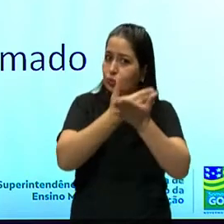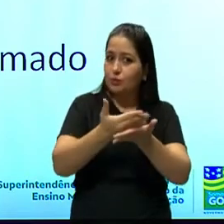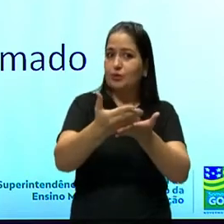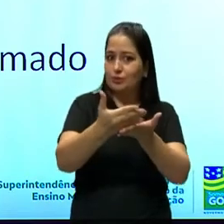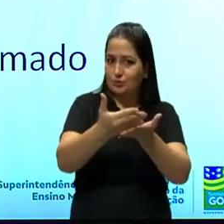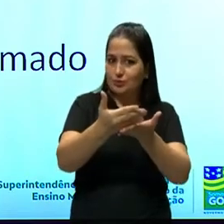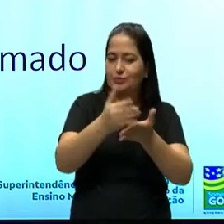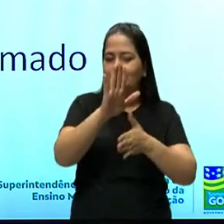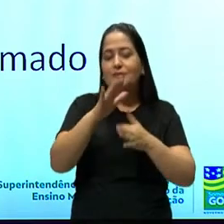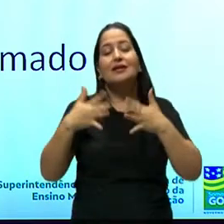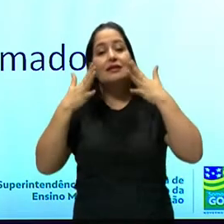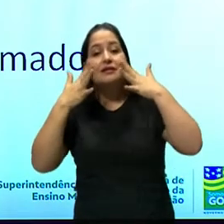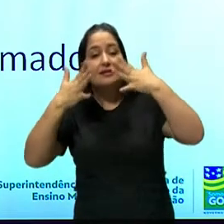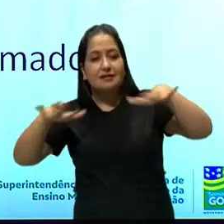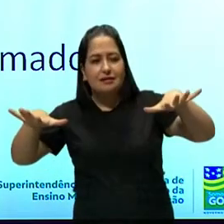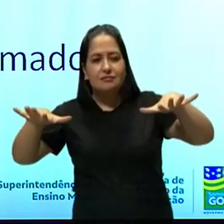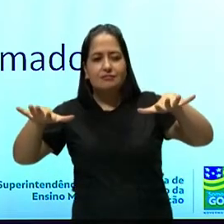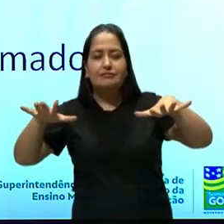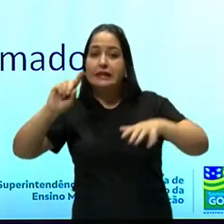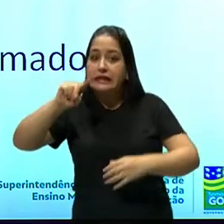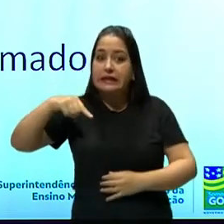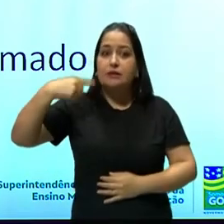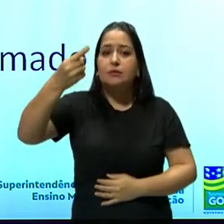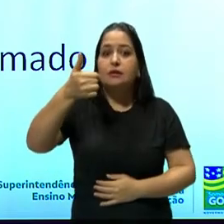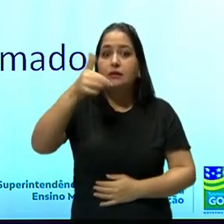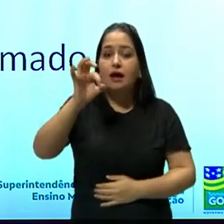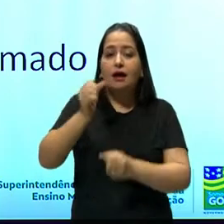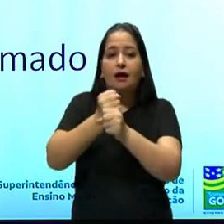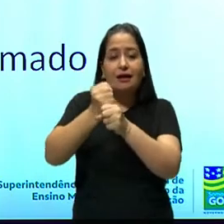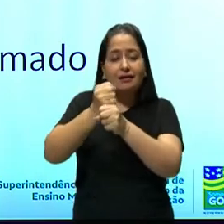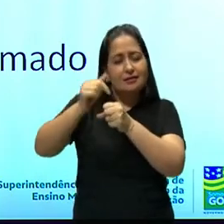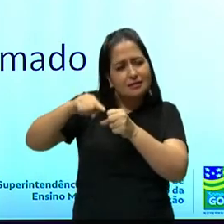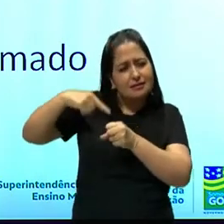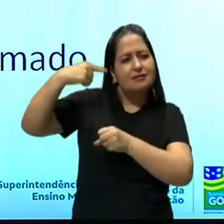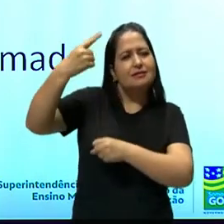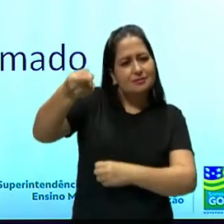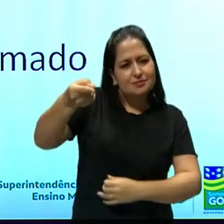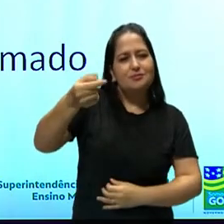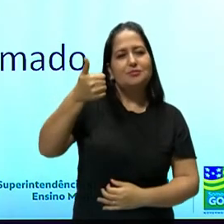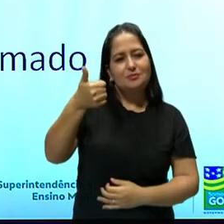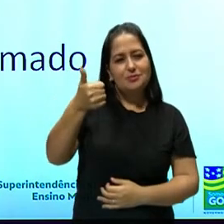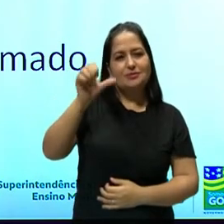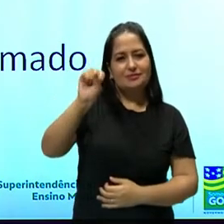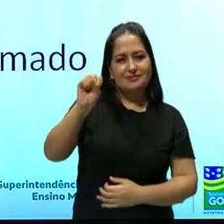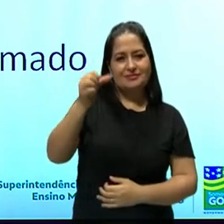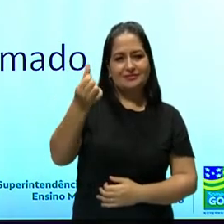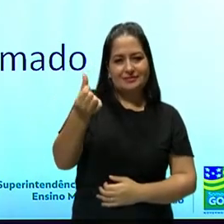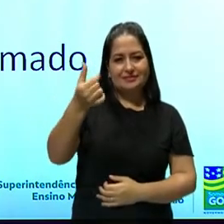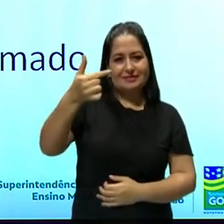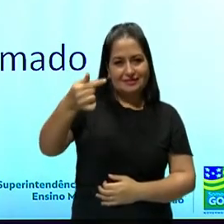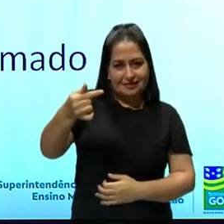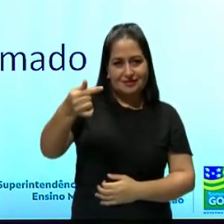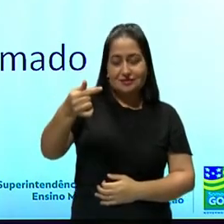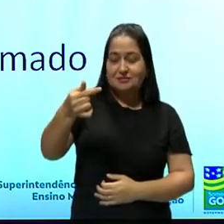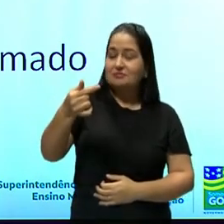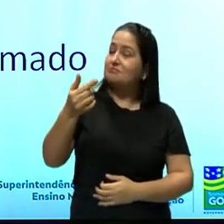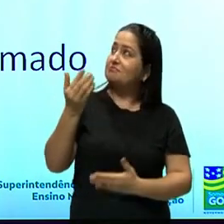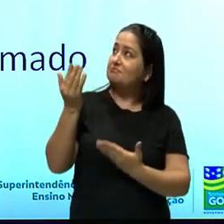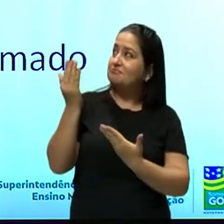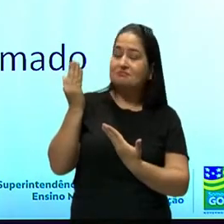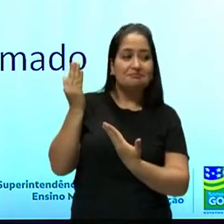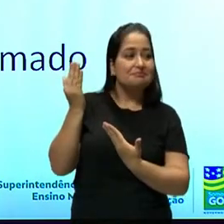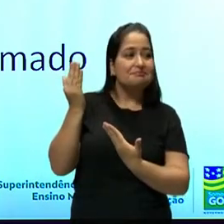Já o naturalismo, uma década depois, em 1867, Emily Zola vai